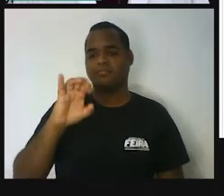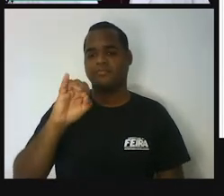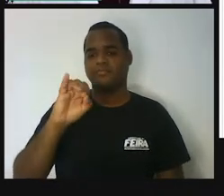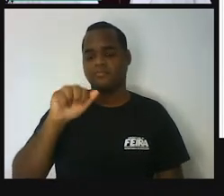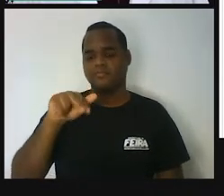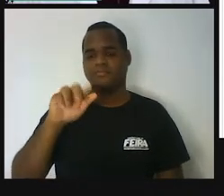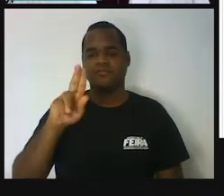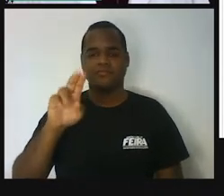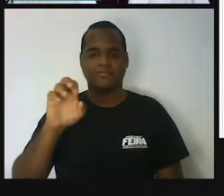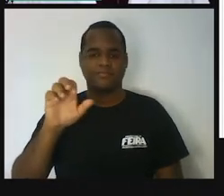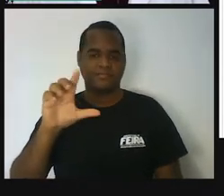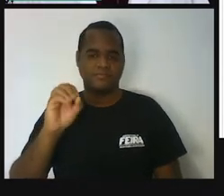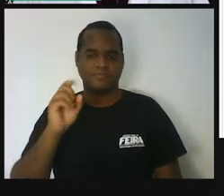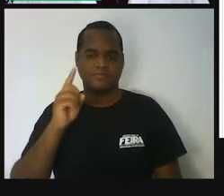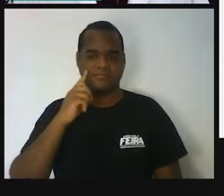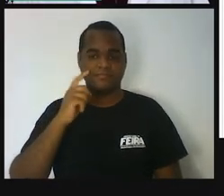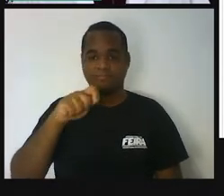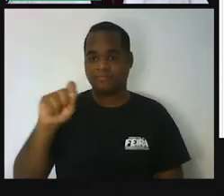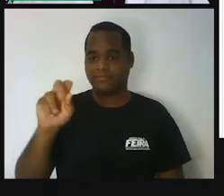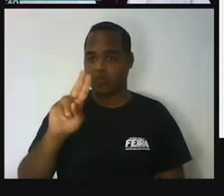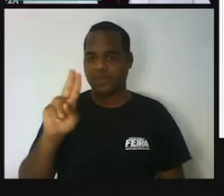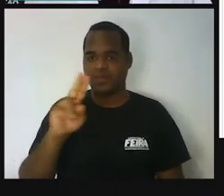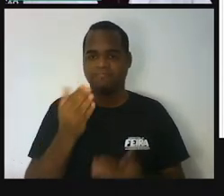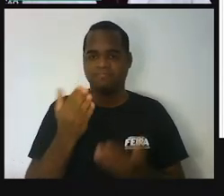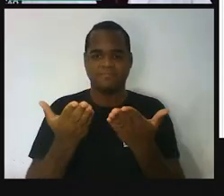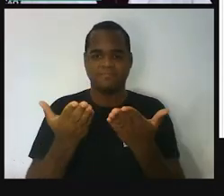Então, vamos anotar aqui, ó. Triângulo.